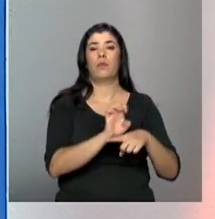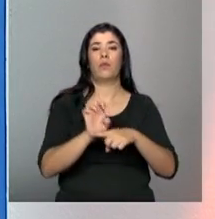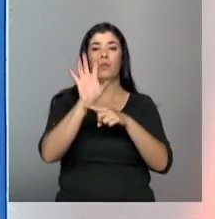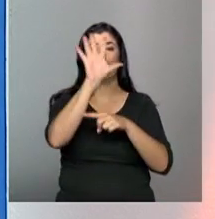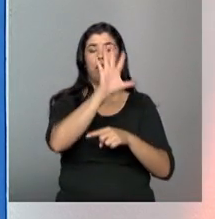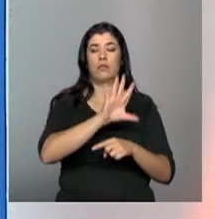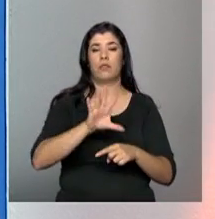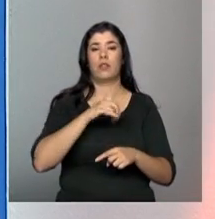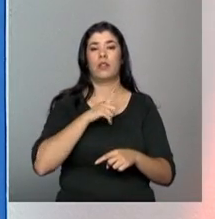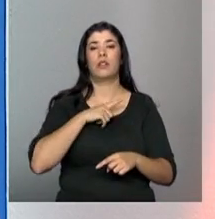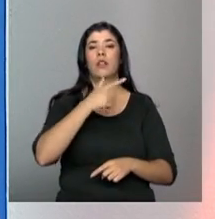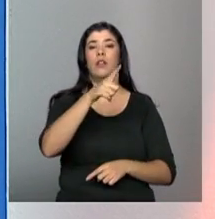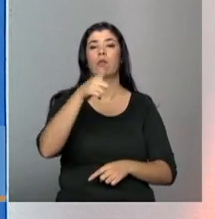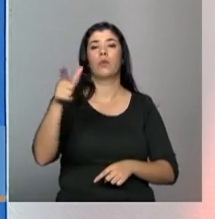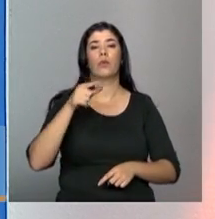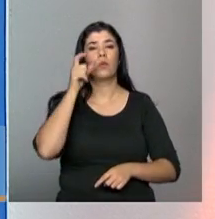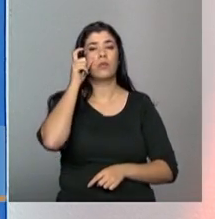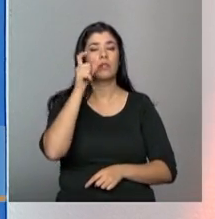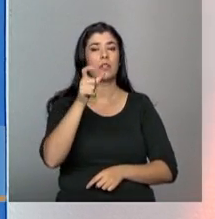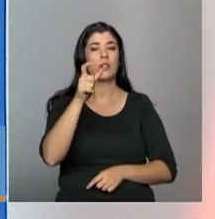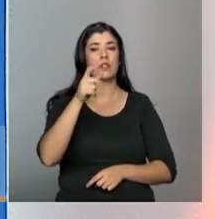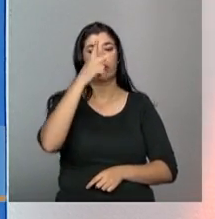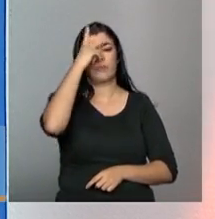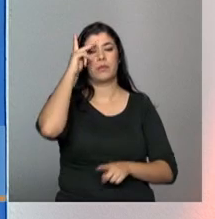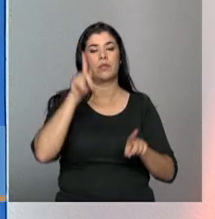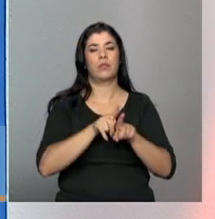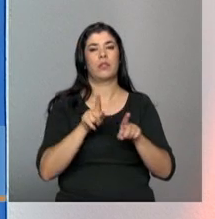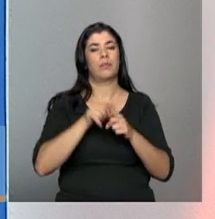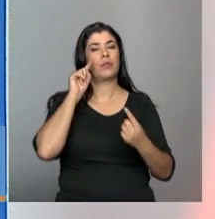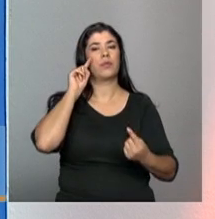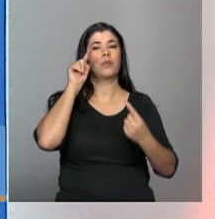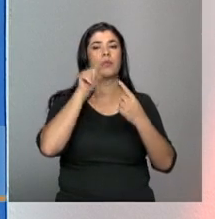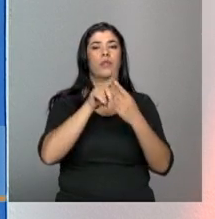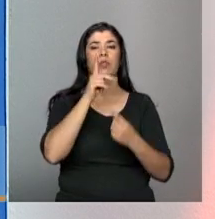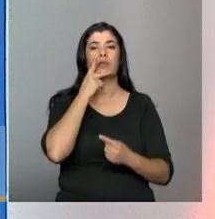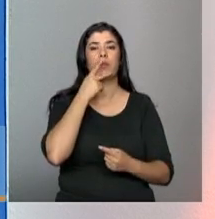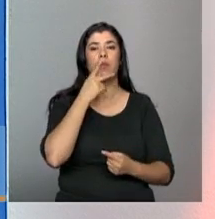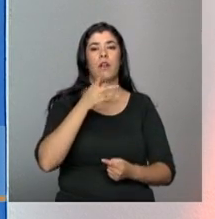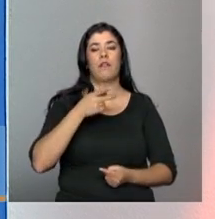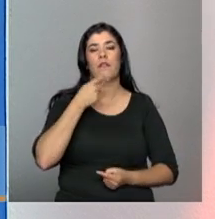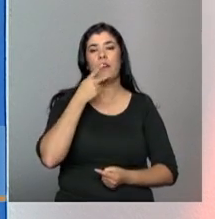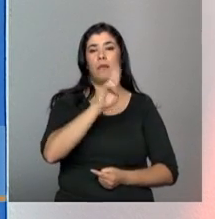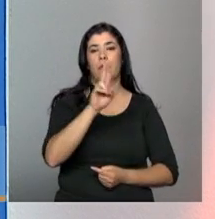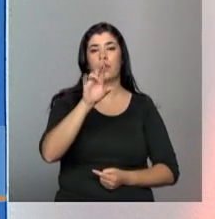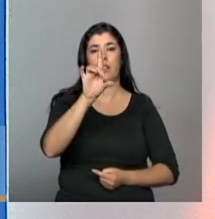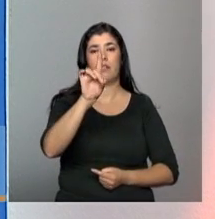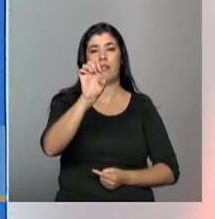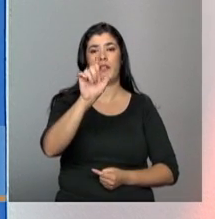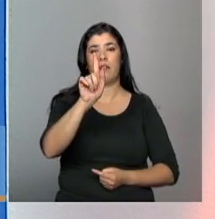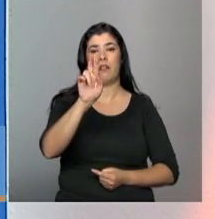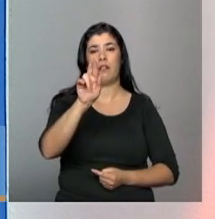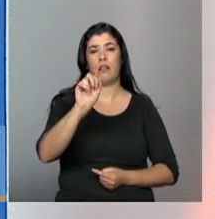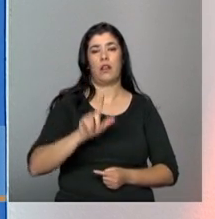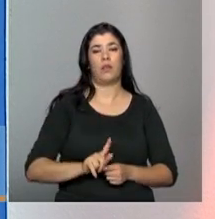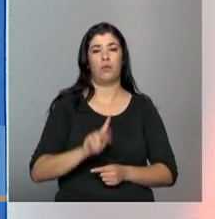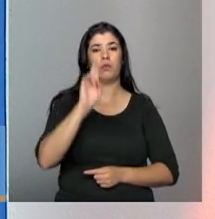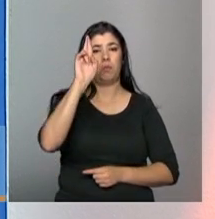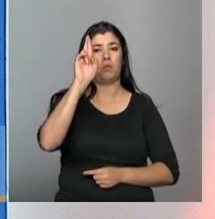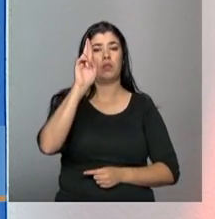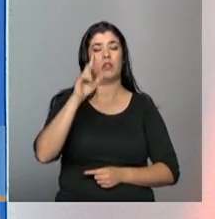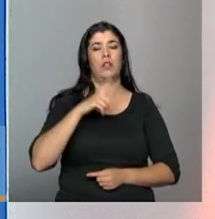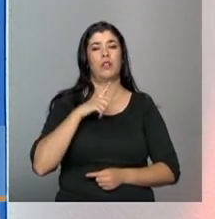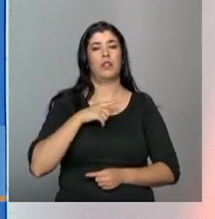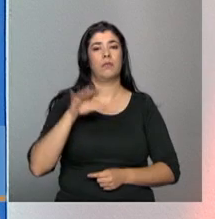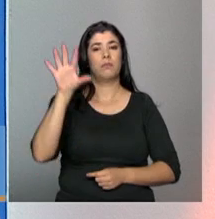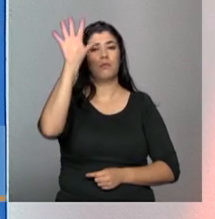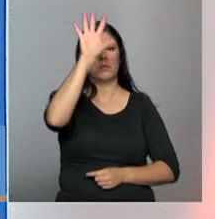de outros interessados, mas ela já é mais destinada para os delegados que vêm dos municípios e os delegados estaduais. Embora os estados, em